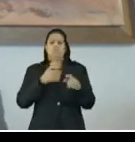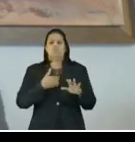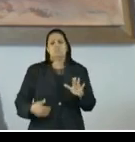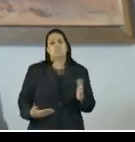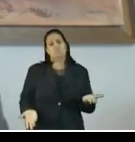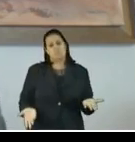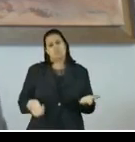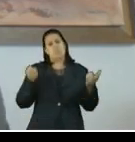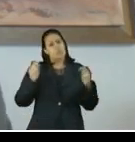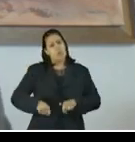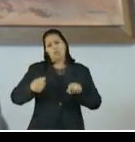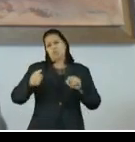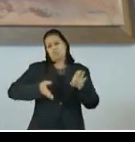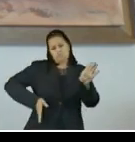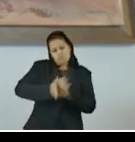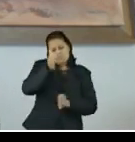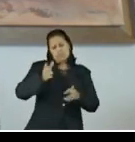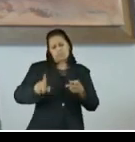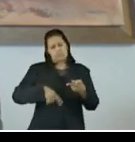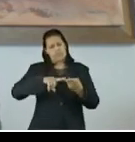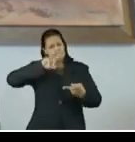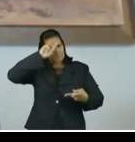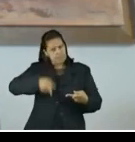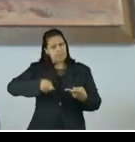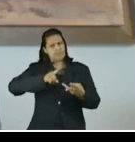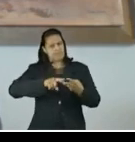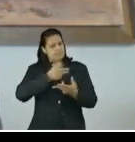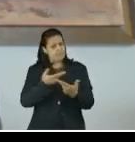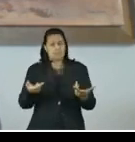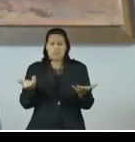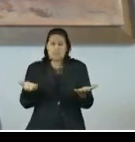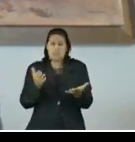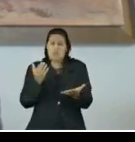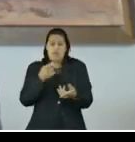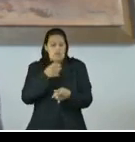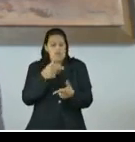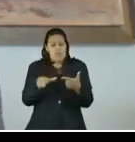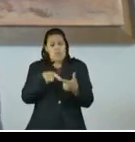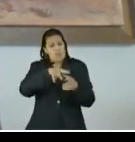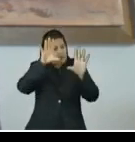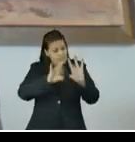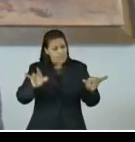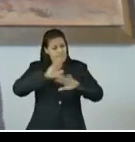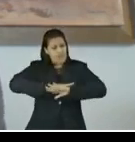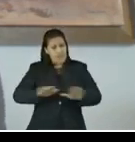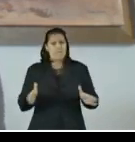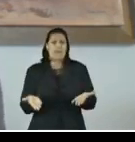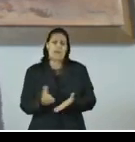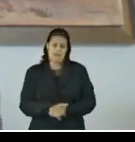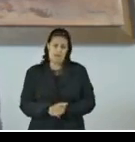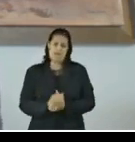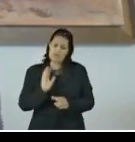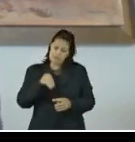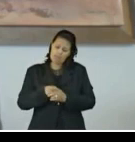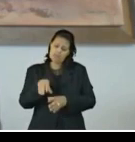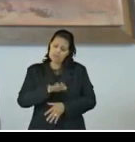recomendações, determinações, para que esse problema tenha um endereçamento correto dentro da administração